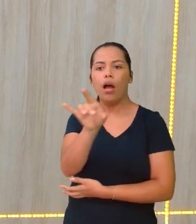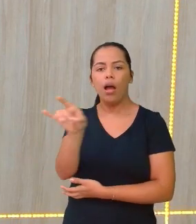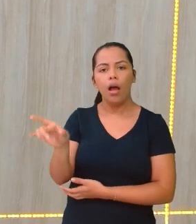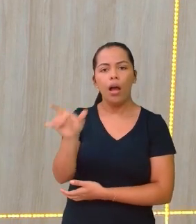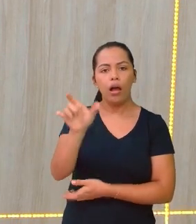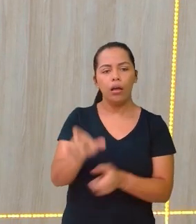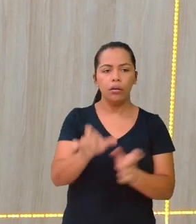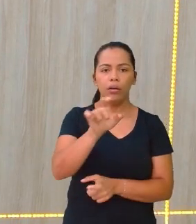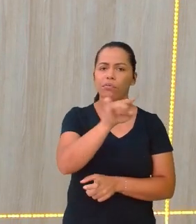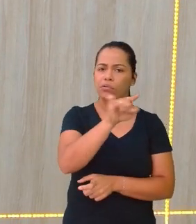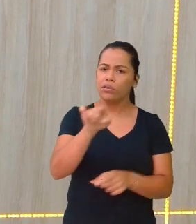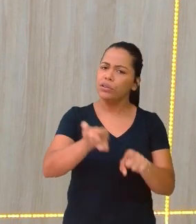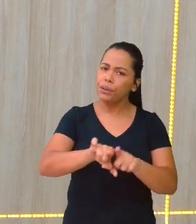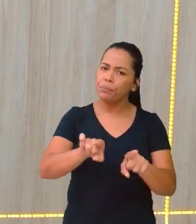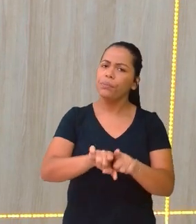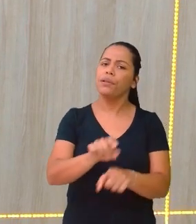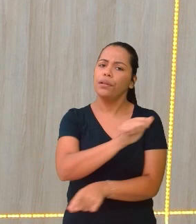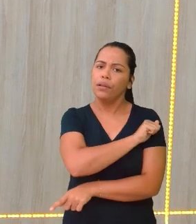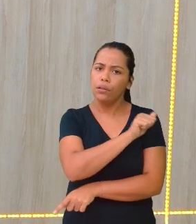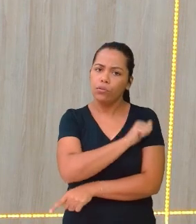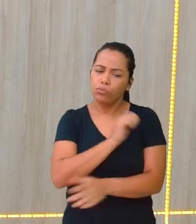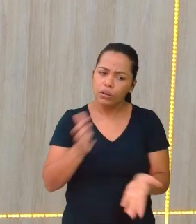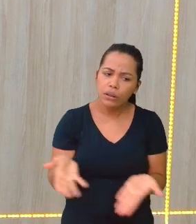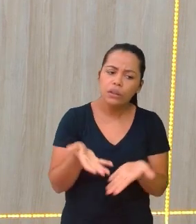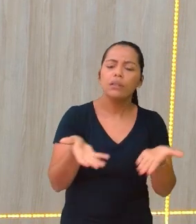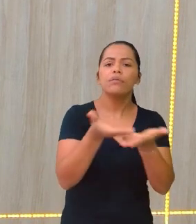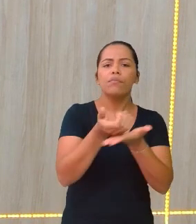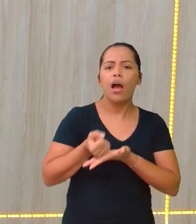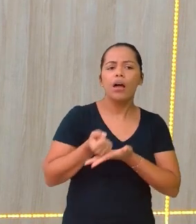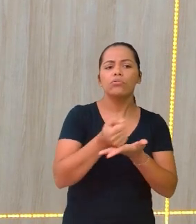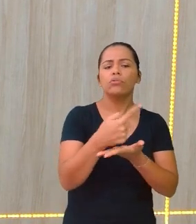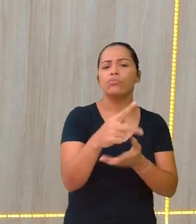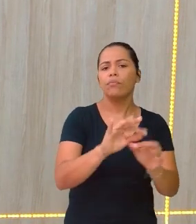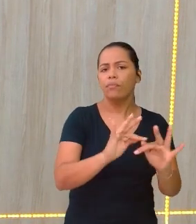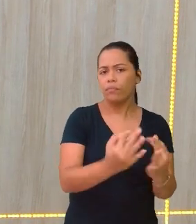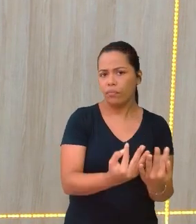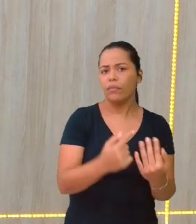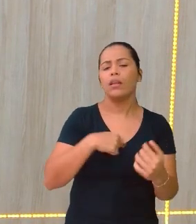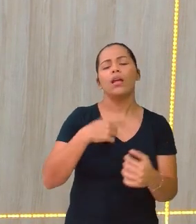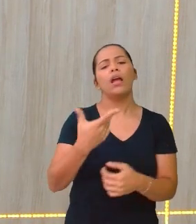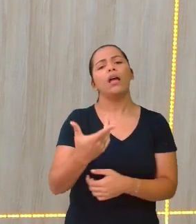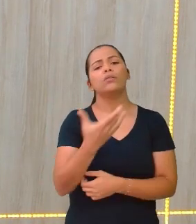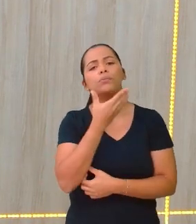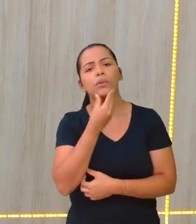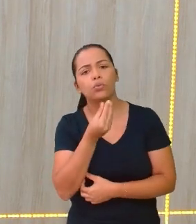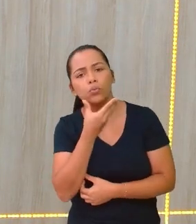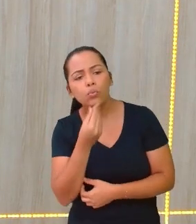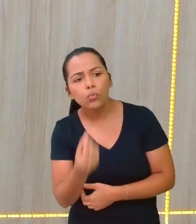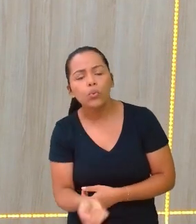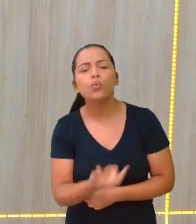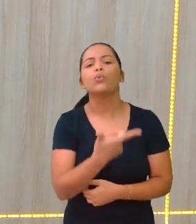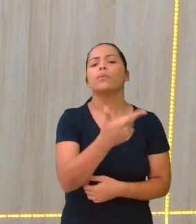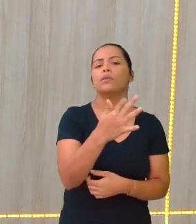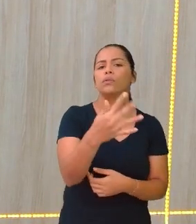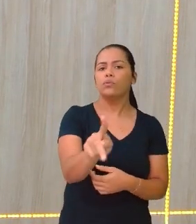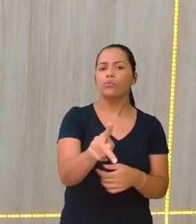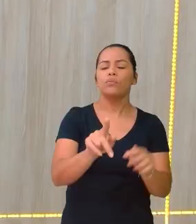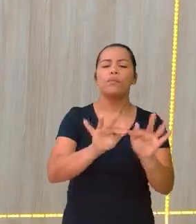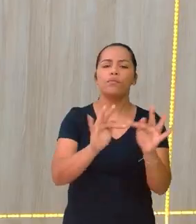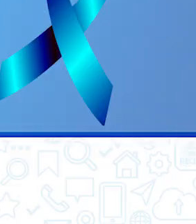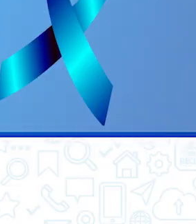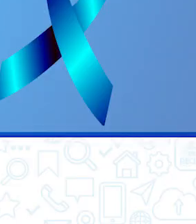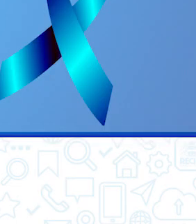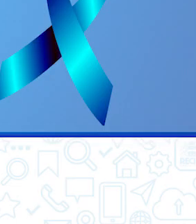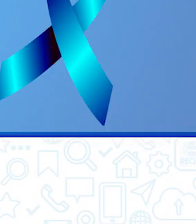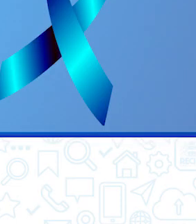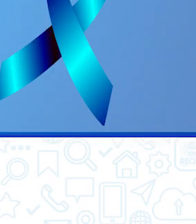a vocês também, alunos, incentivar os familiares do sexo masculino aí procurar fazer esse